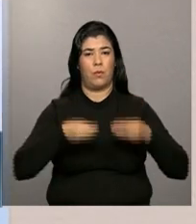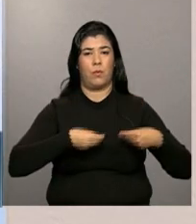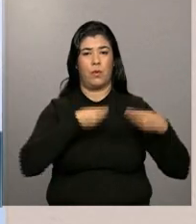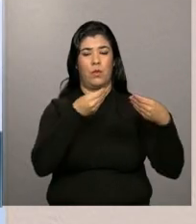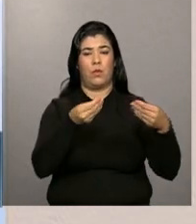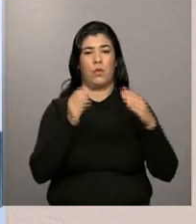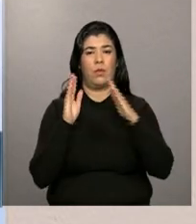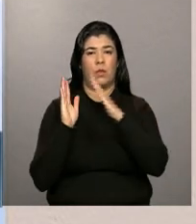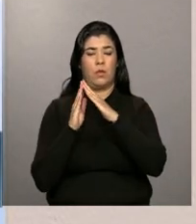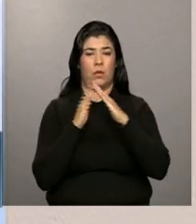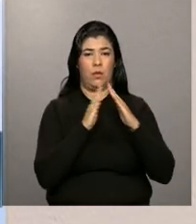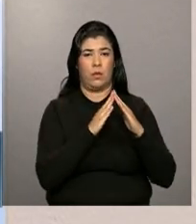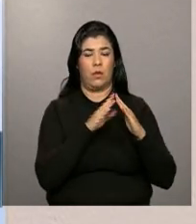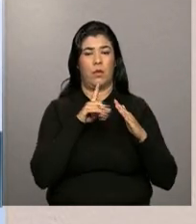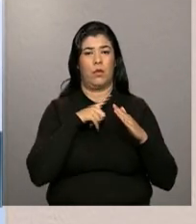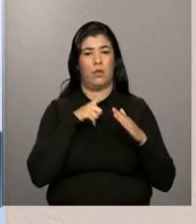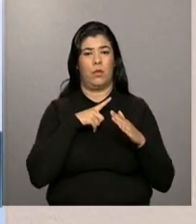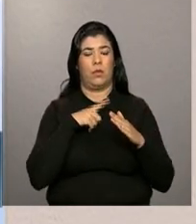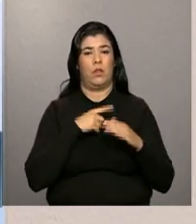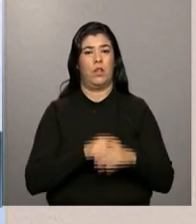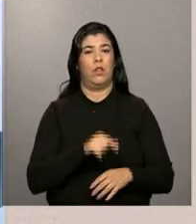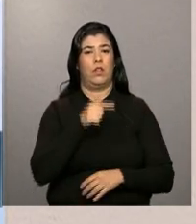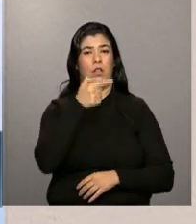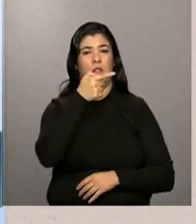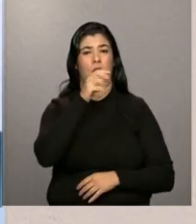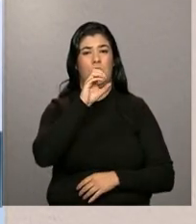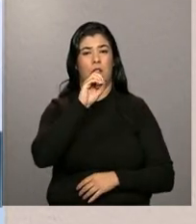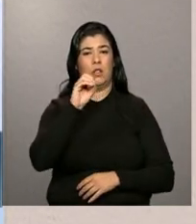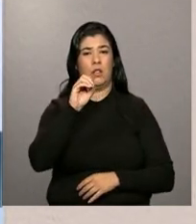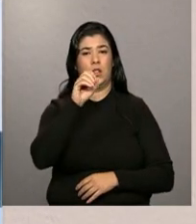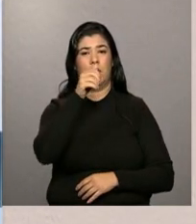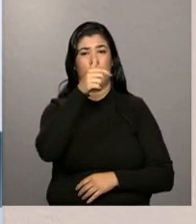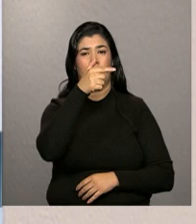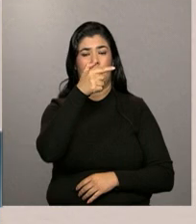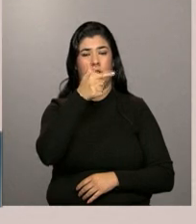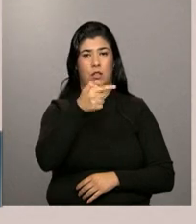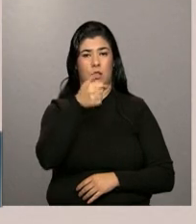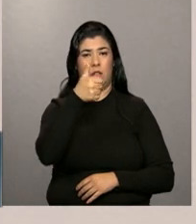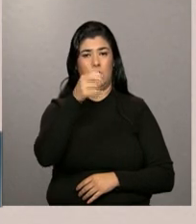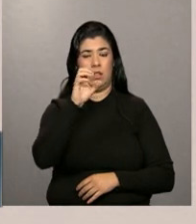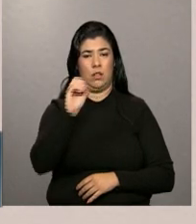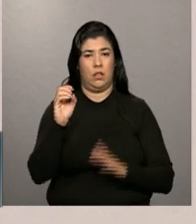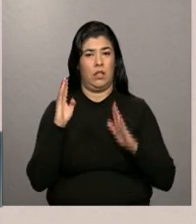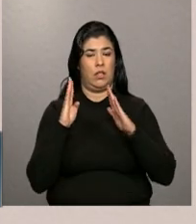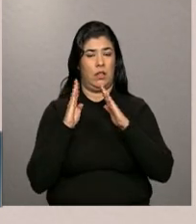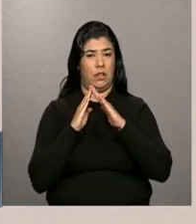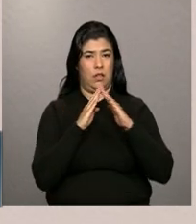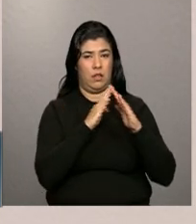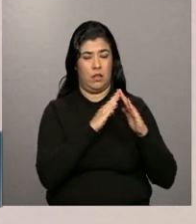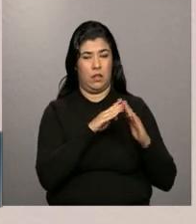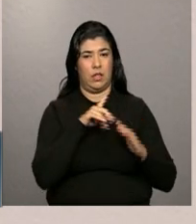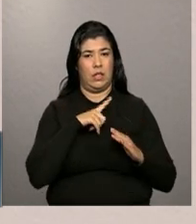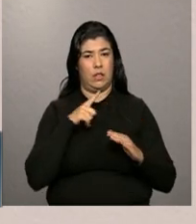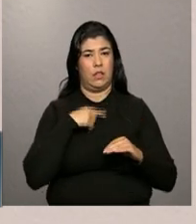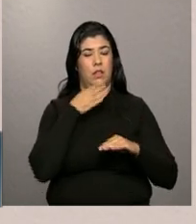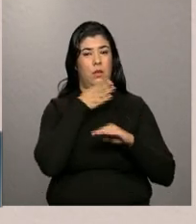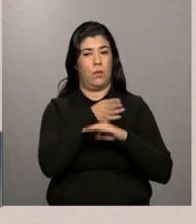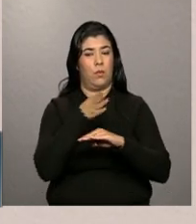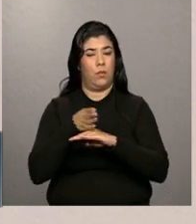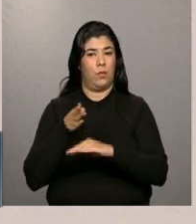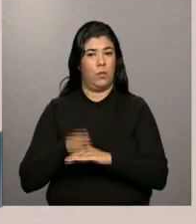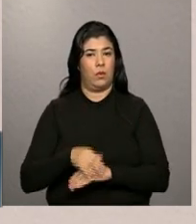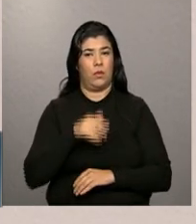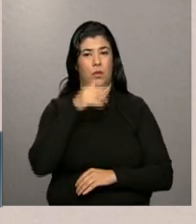habitacionais, é formado por 710 casas e contou com investimento de